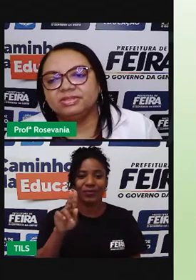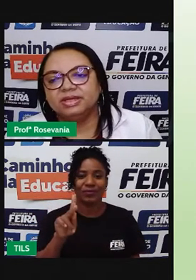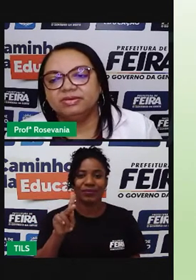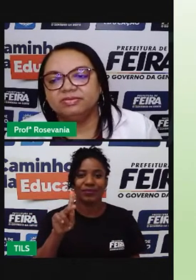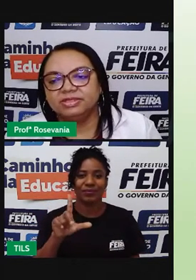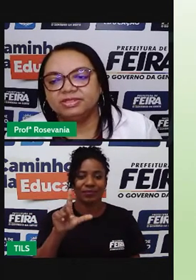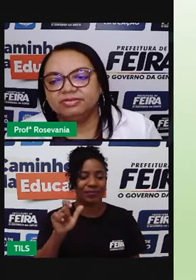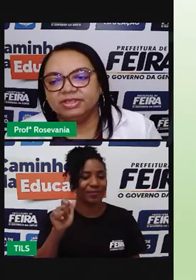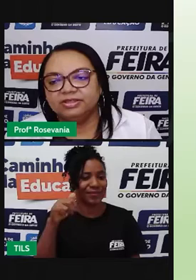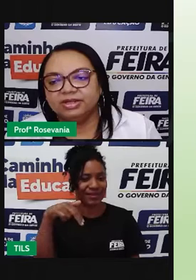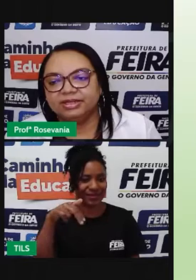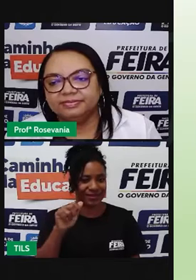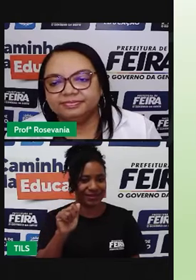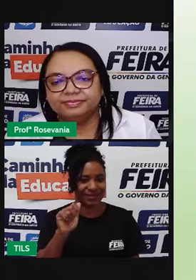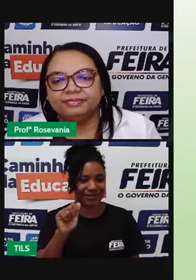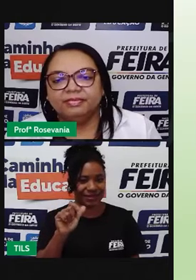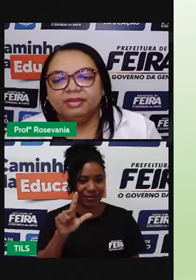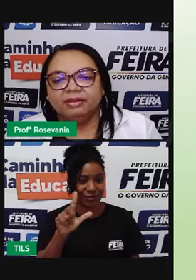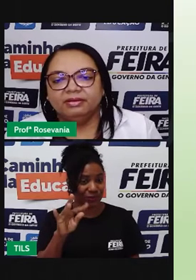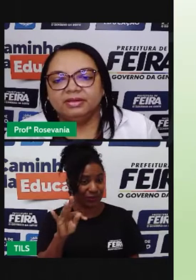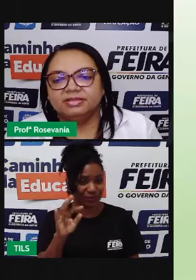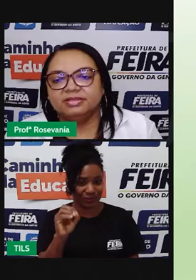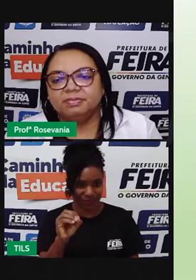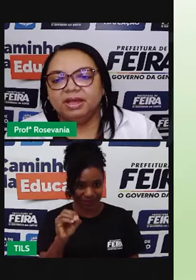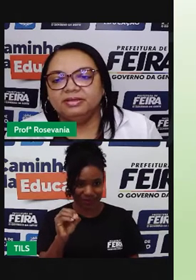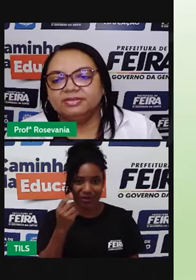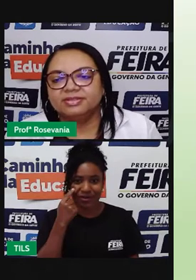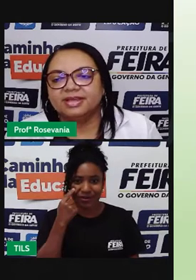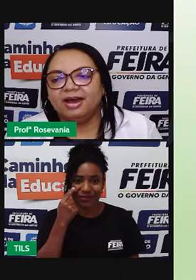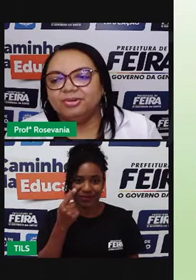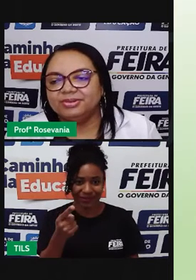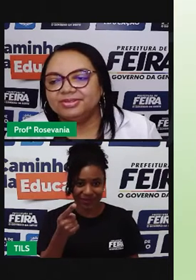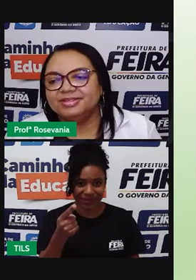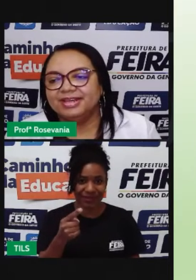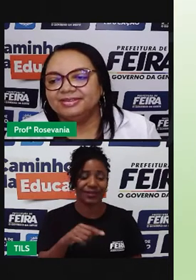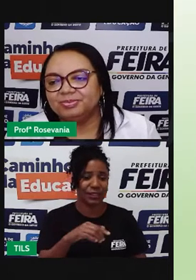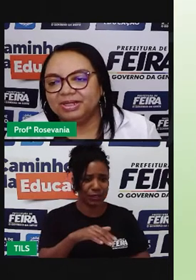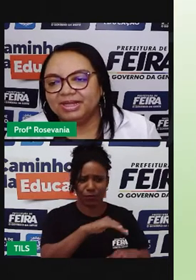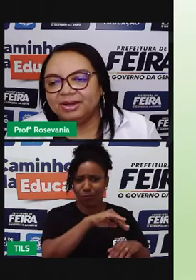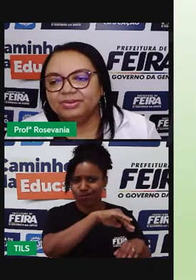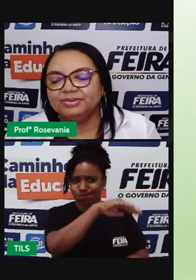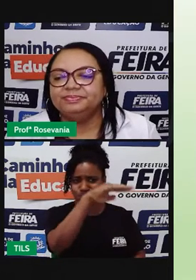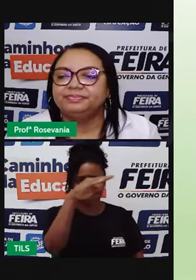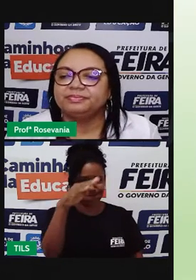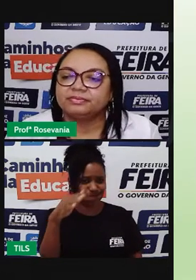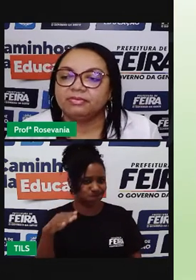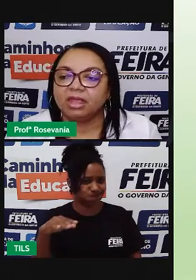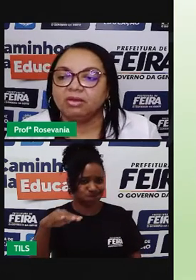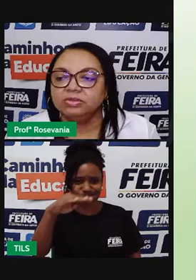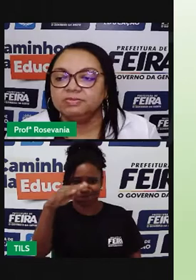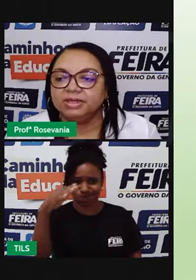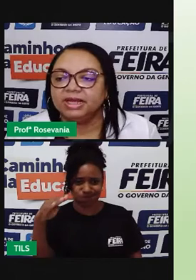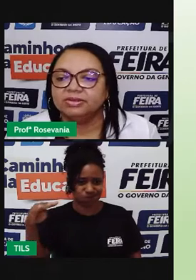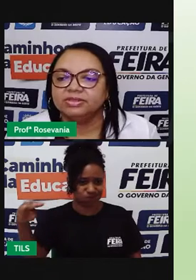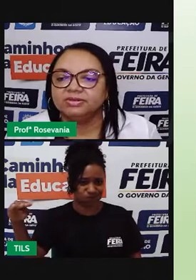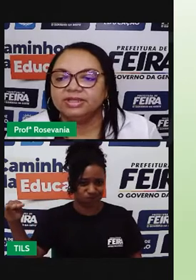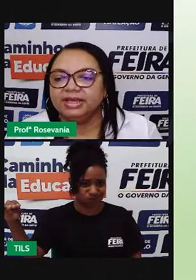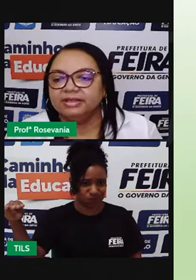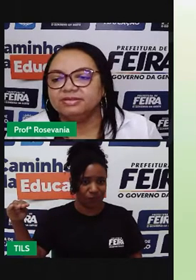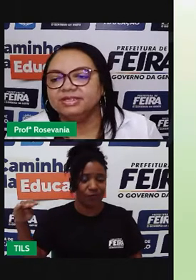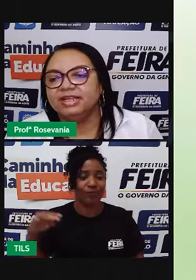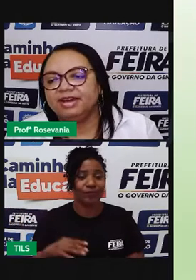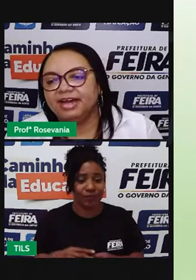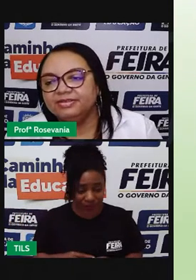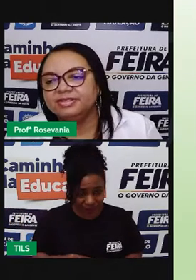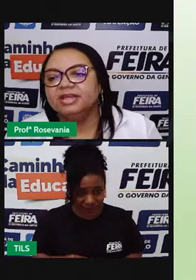platôs, né, como vocês estão vendo, olha, esses planos altos, né, o planalto. Os planaltos são